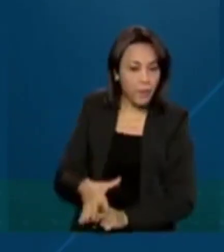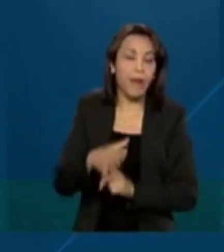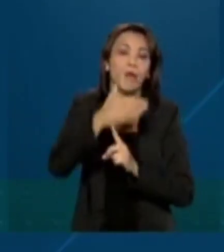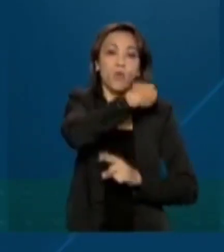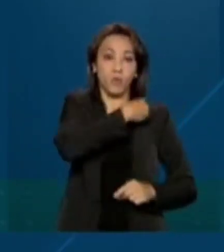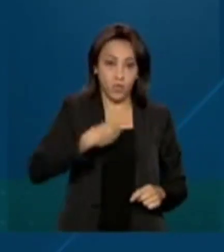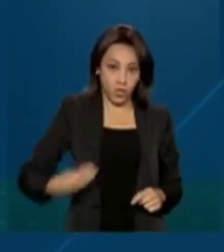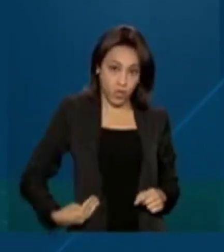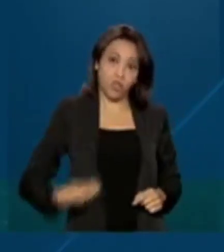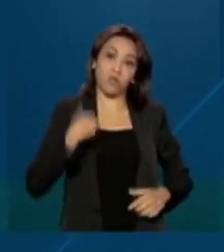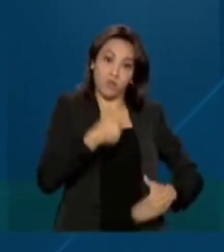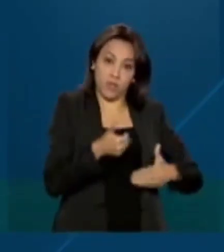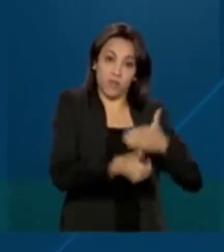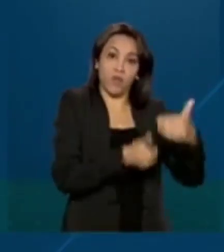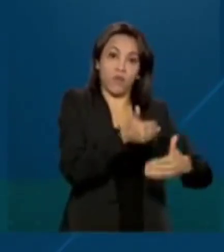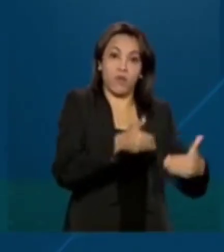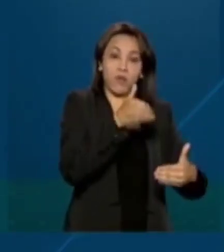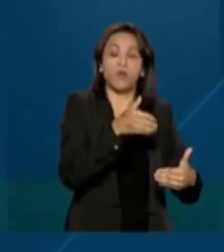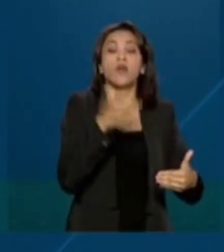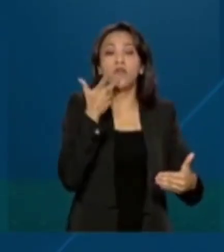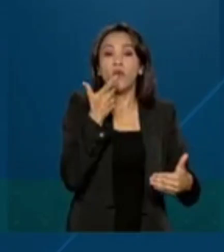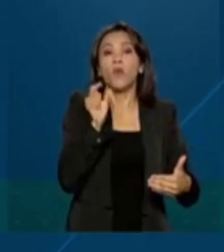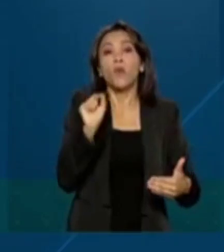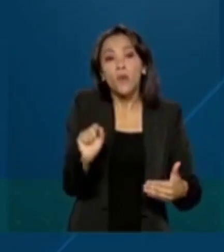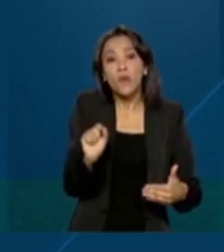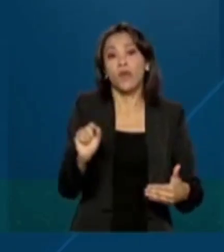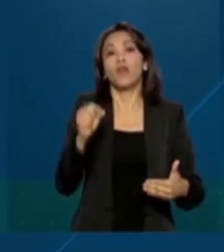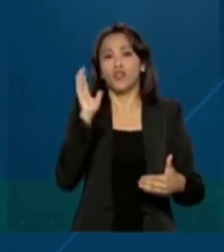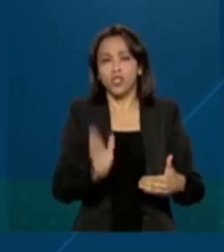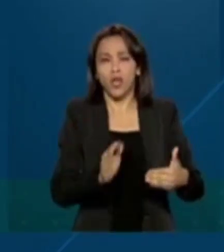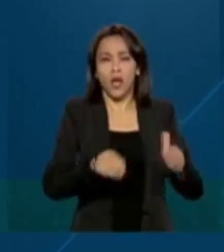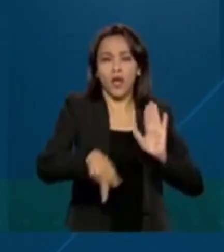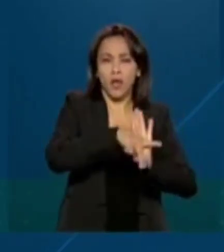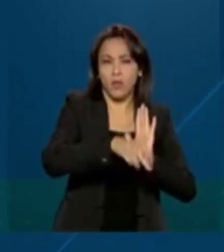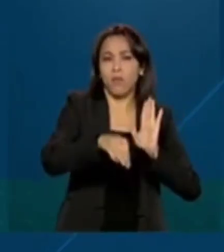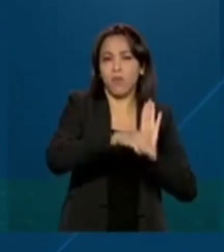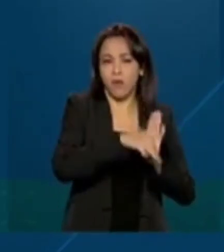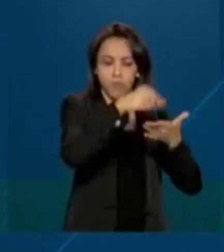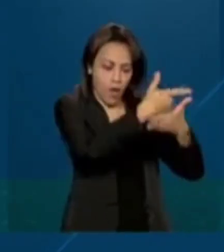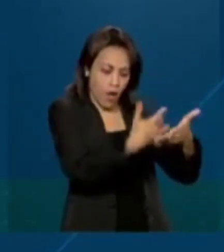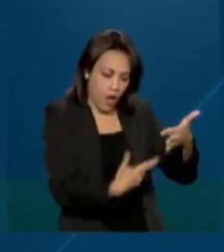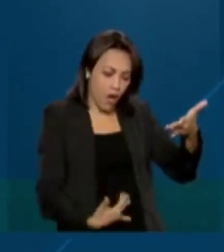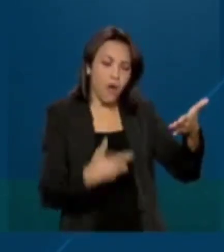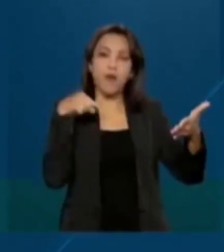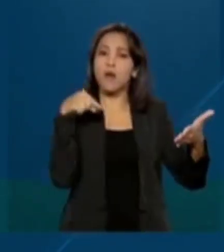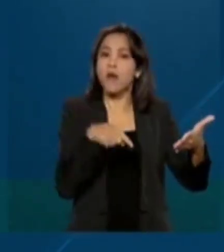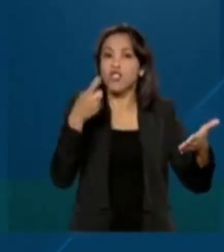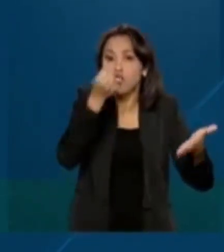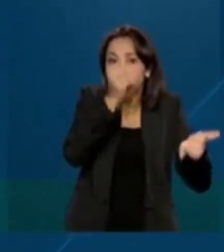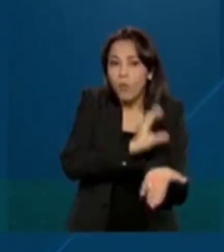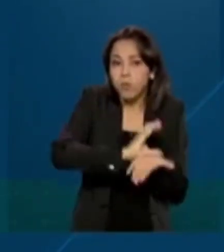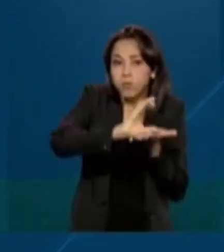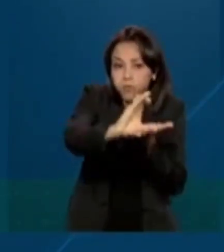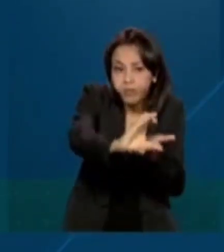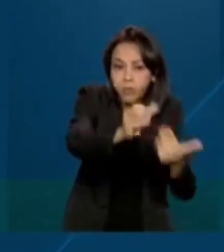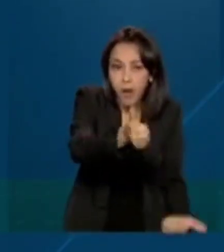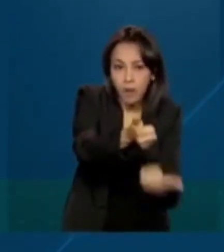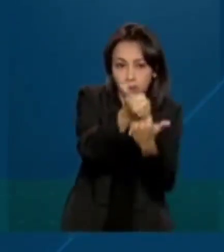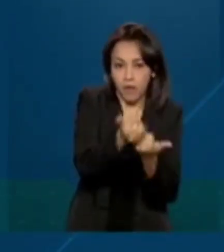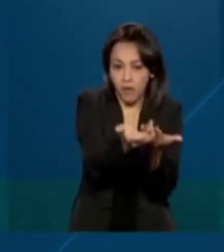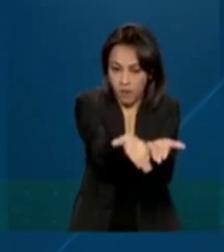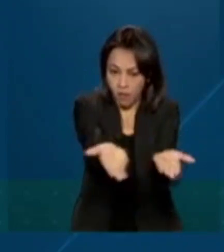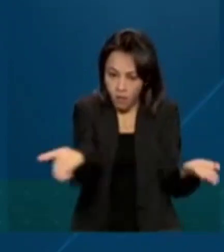Regional, o governo federal editou medidas provisórias, abrindo crédito extraordinário para socorro humanitário e